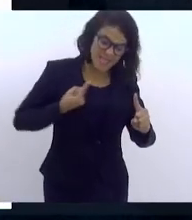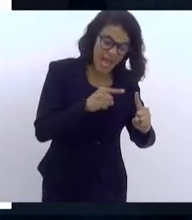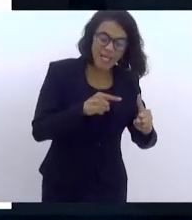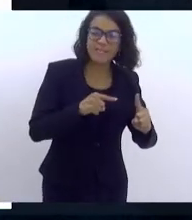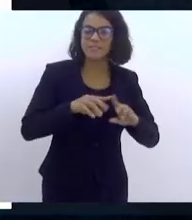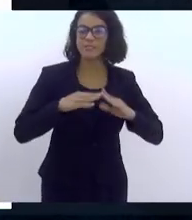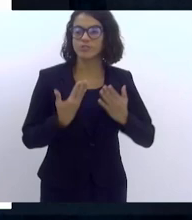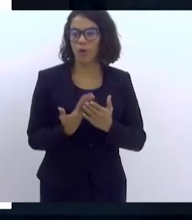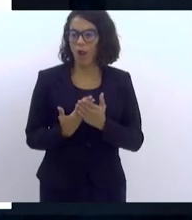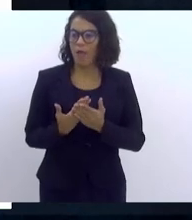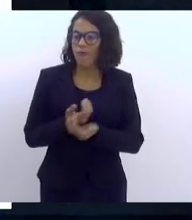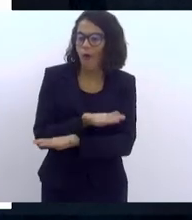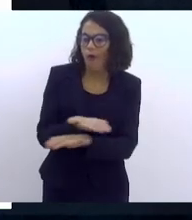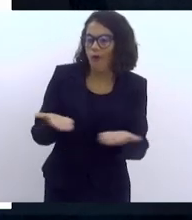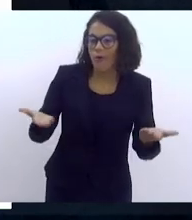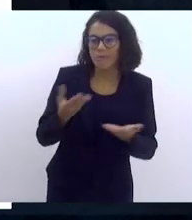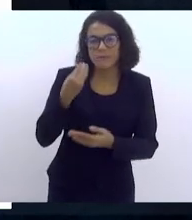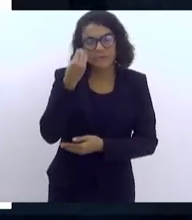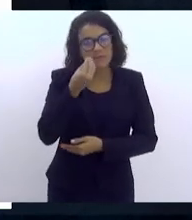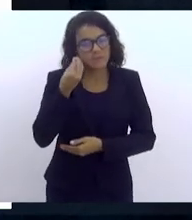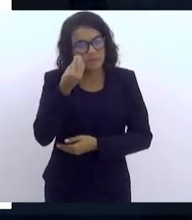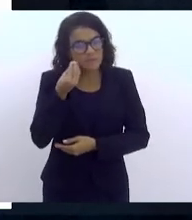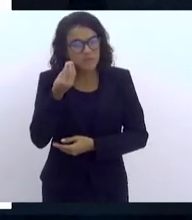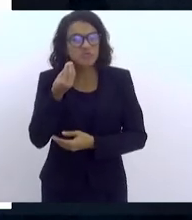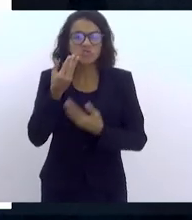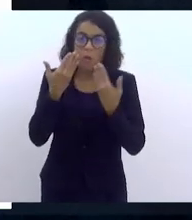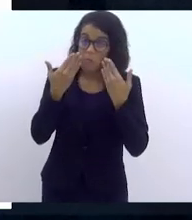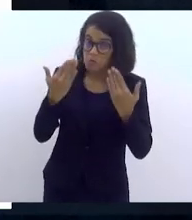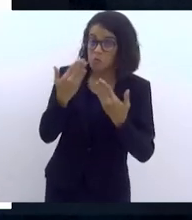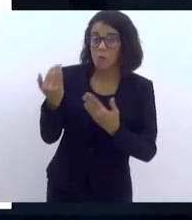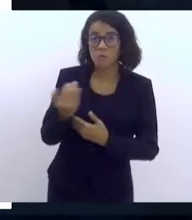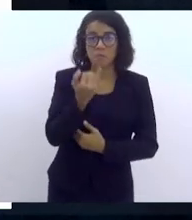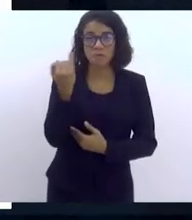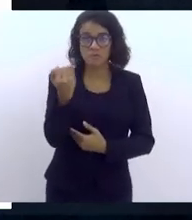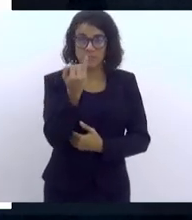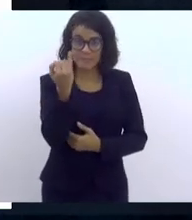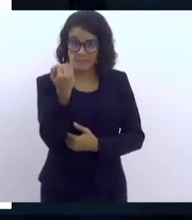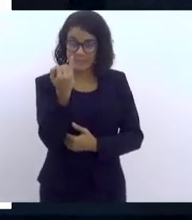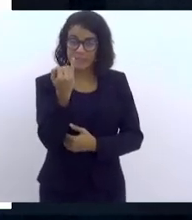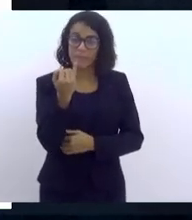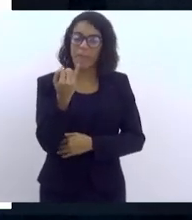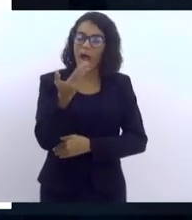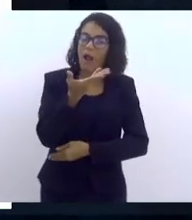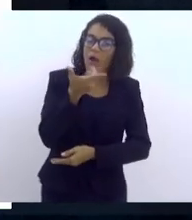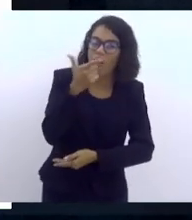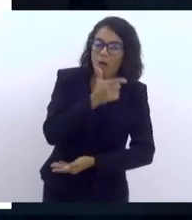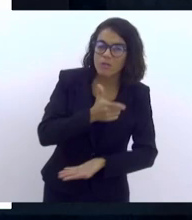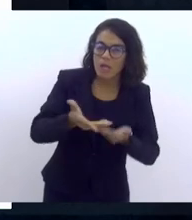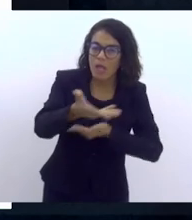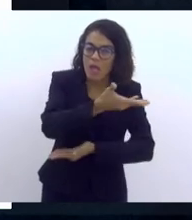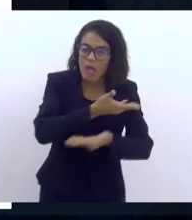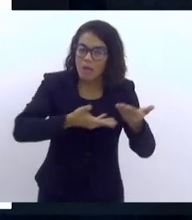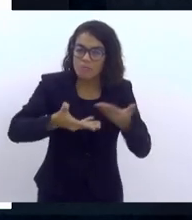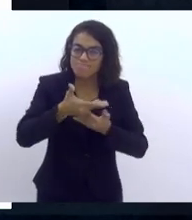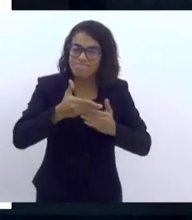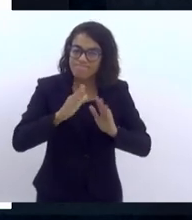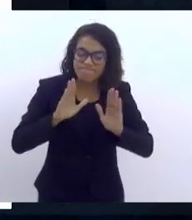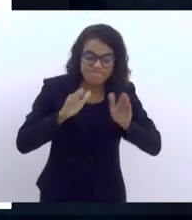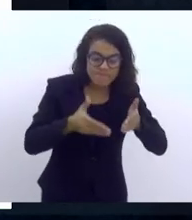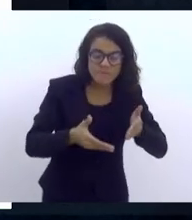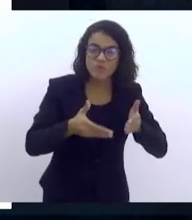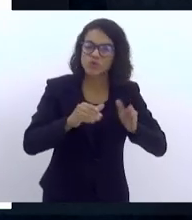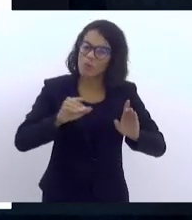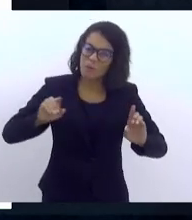experiências que têm se mostrado relevantes para lidar diretamente com a questão dos